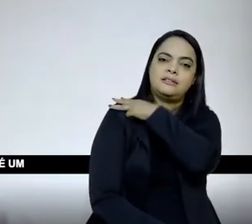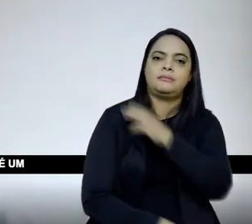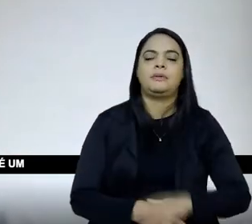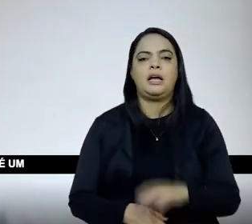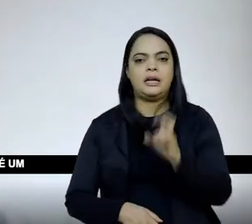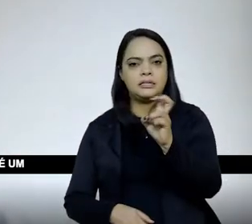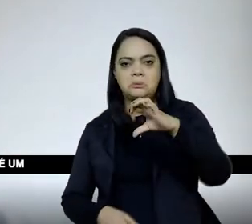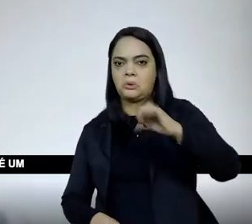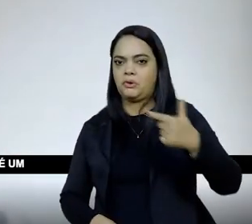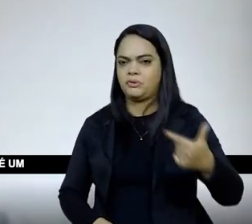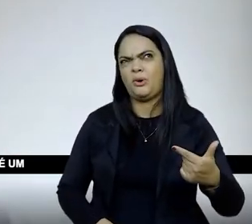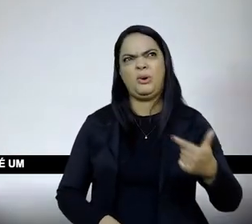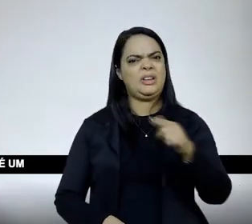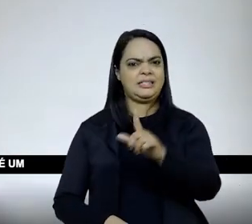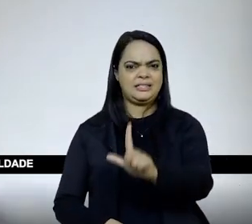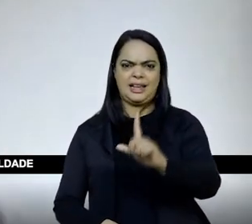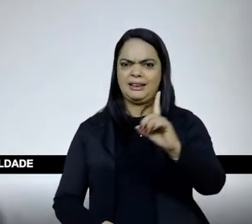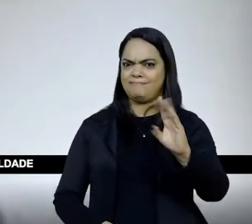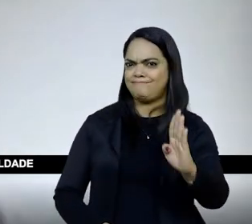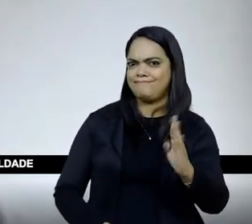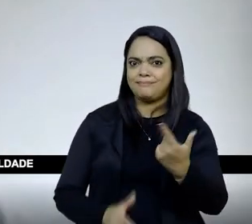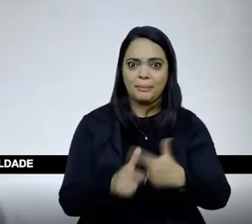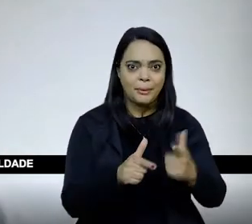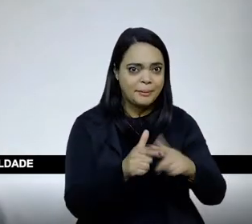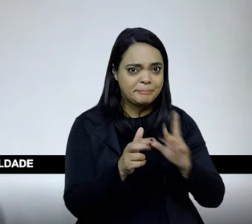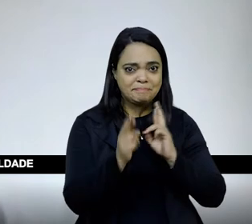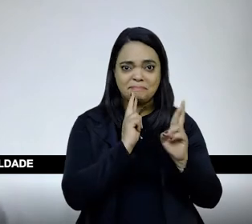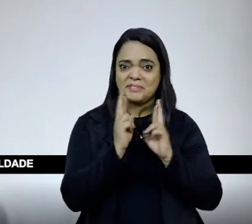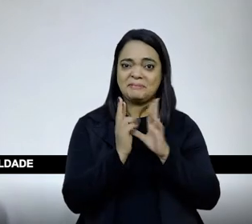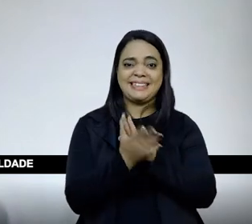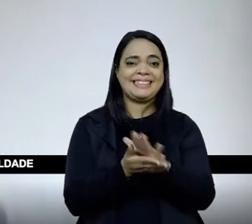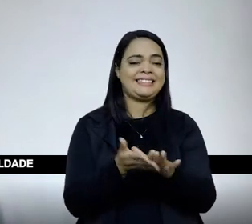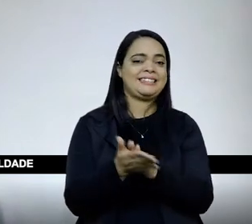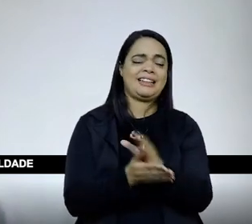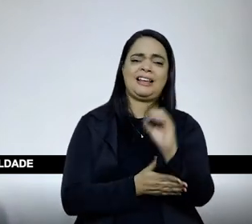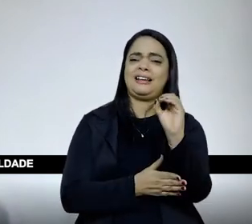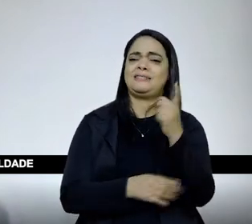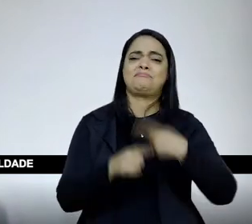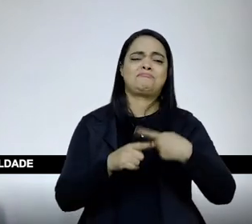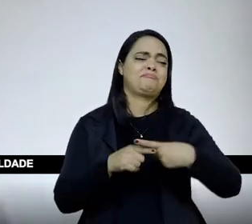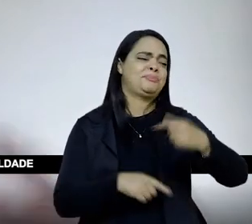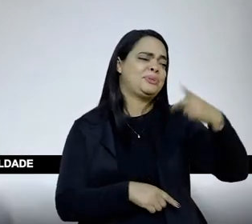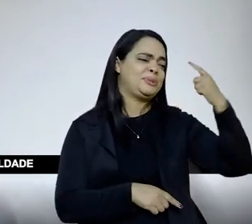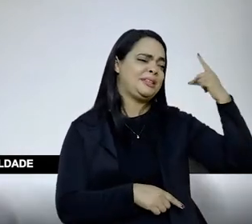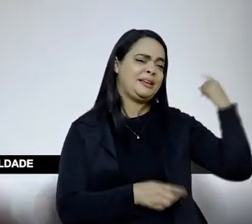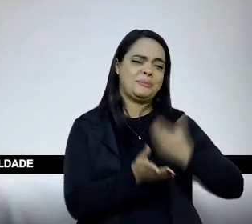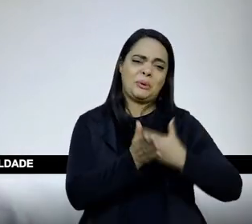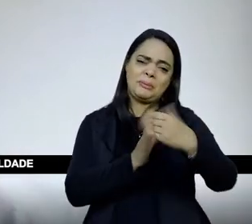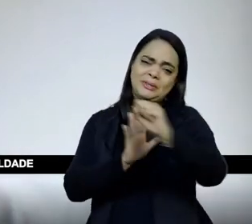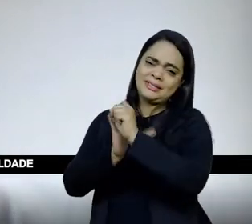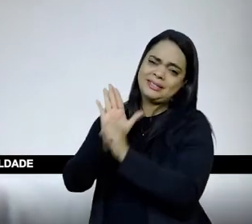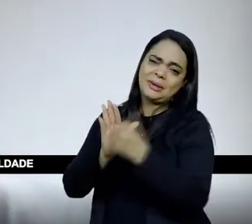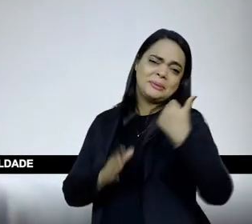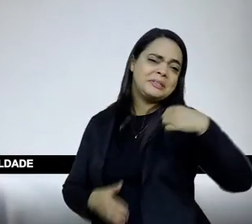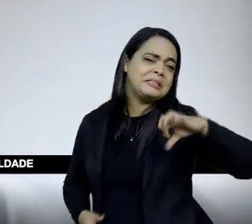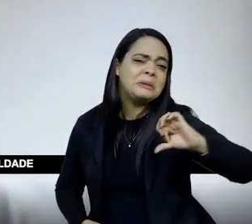resolveu o problema, que é um problema histórico, que vem do século XIX, pelo menos, e que a gente não,